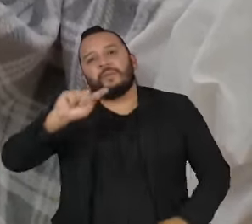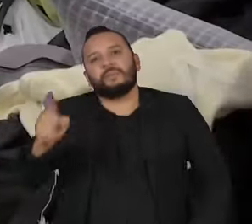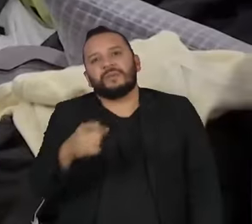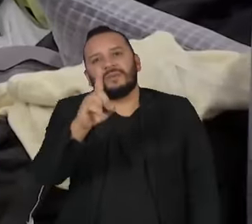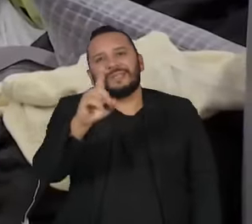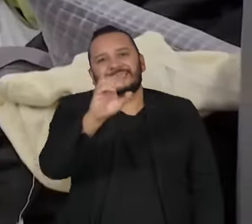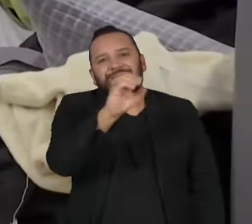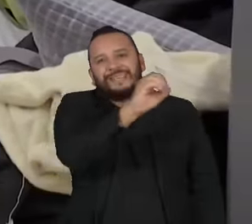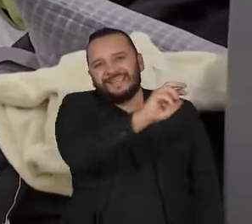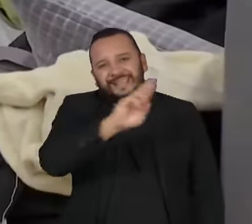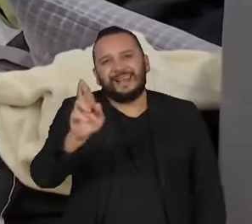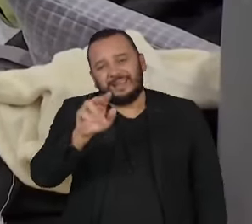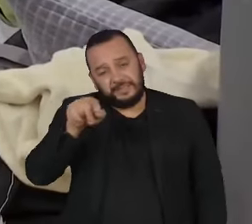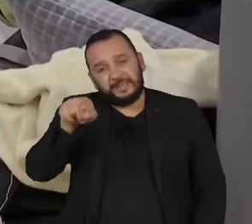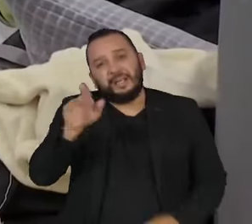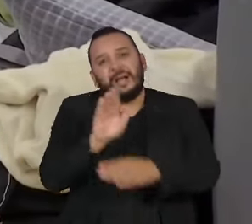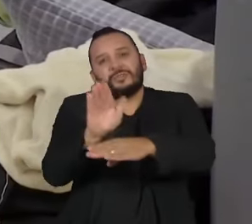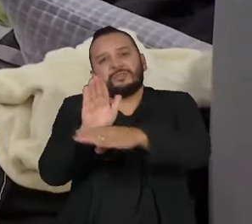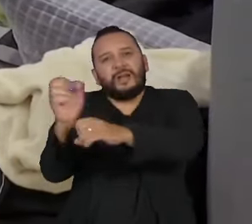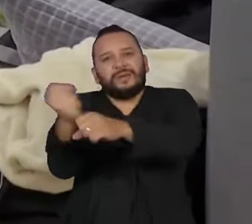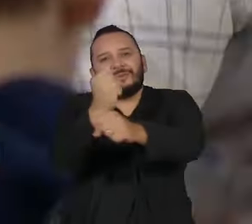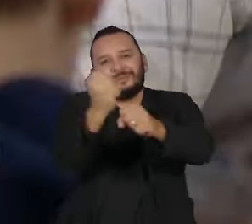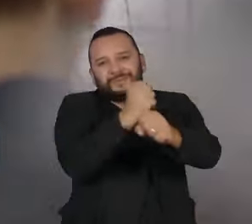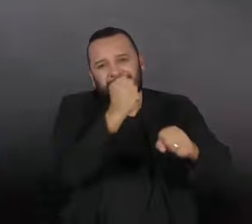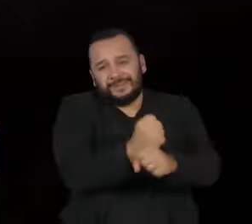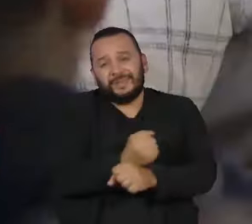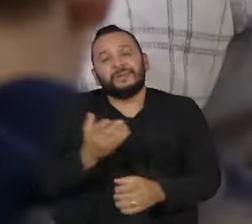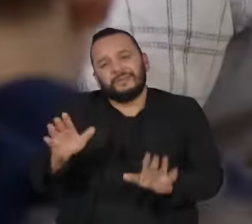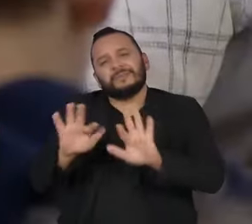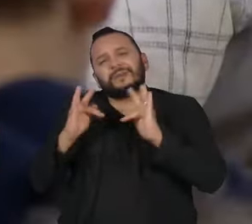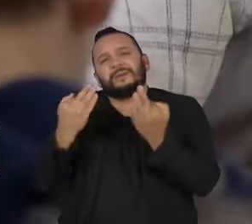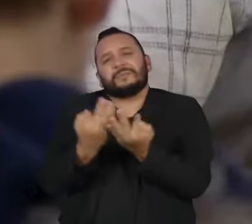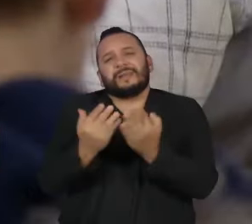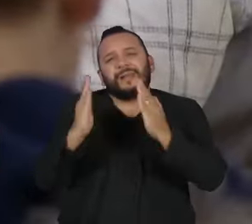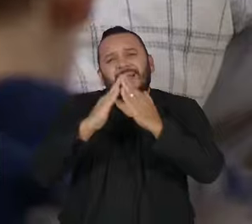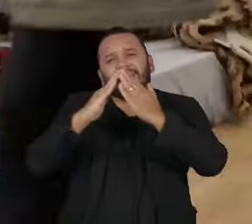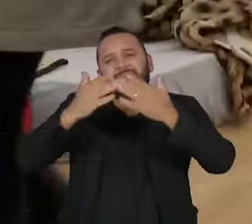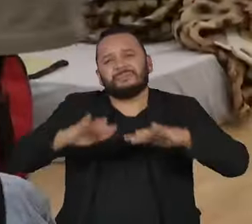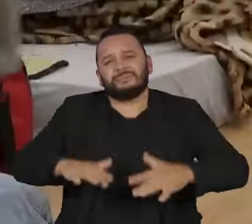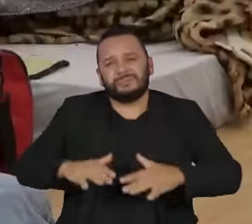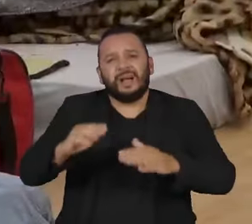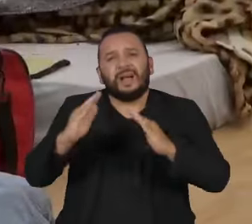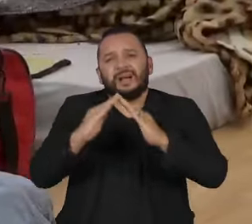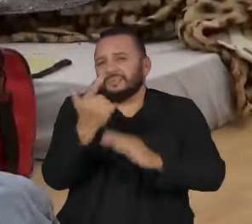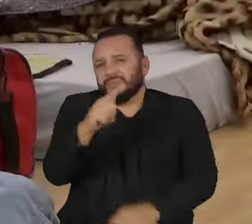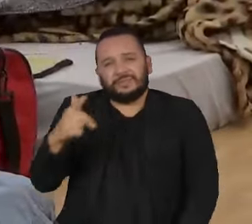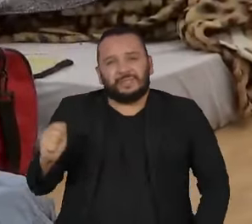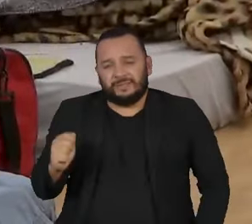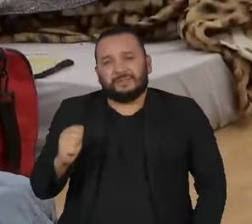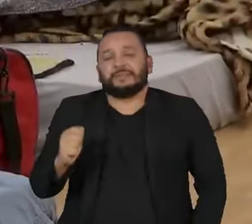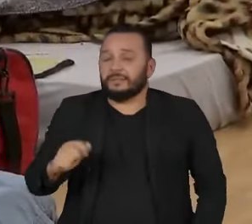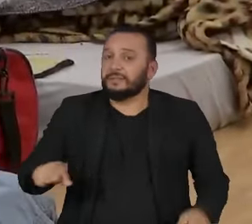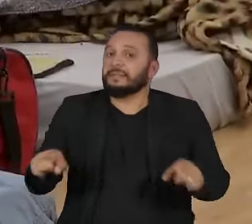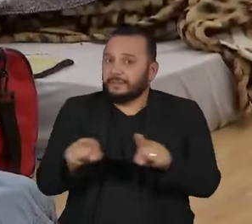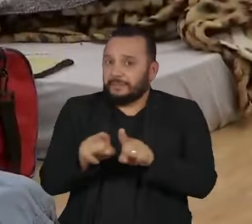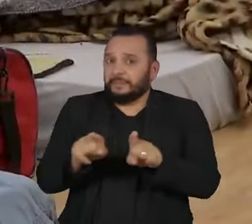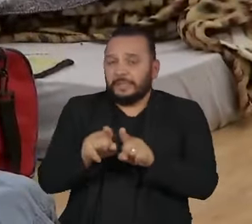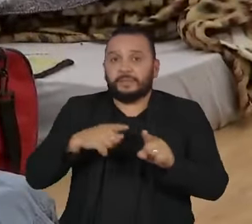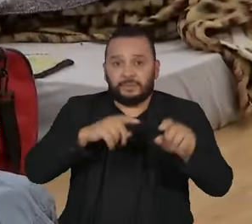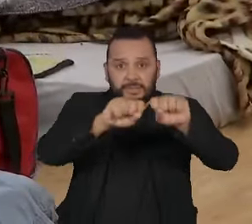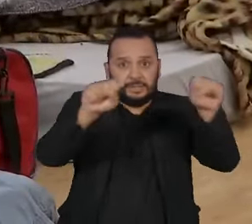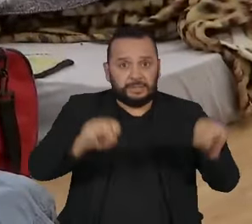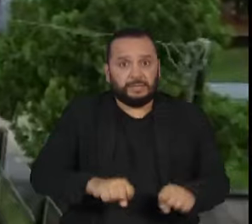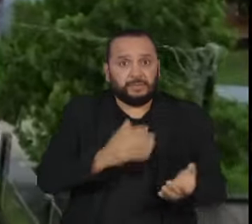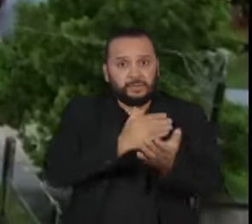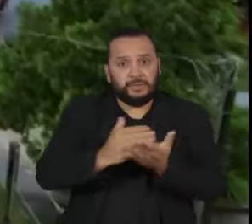será pago numa única parcela às famílias desalojadas ou desabrigadas. O sistema deve entrar no ar no próximo dia